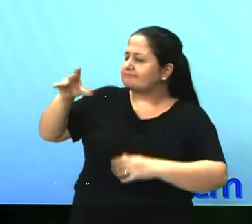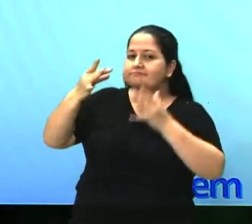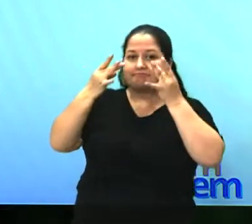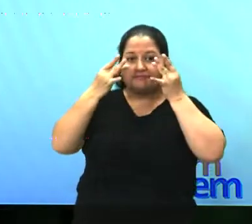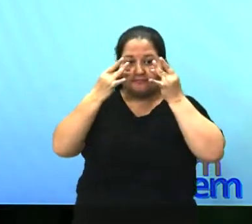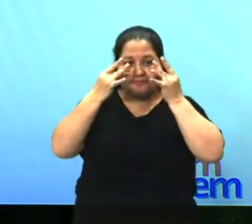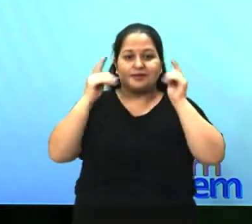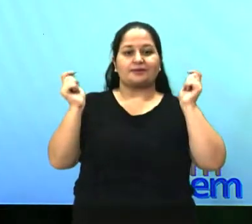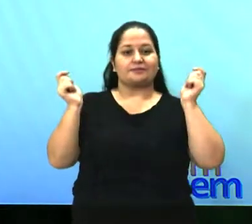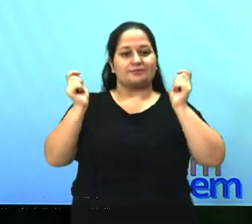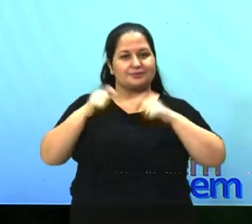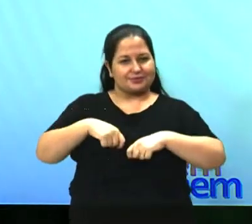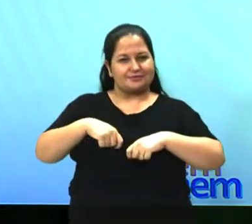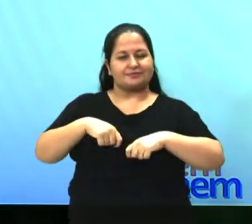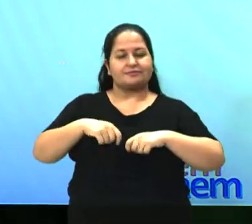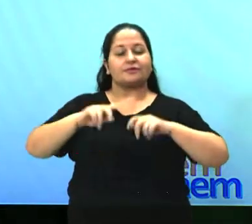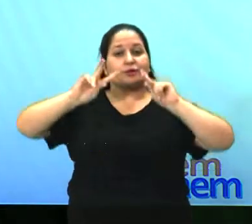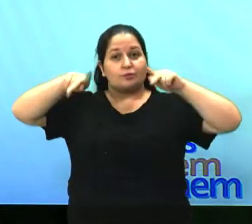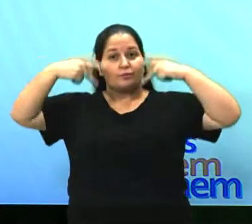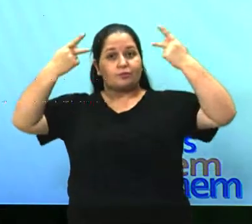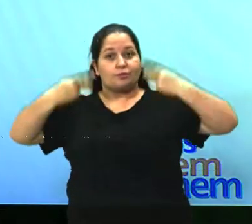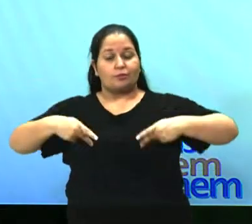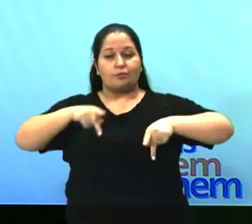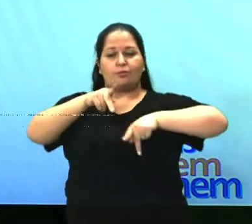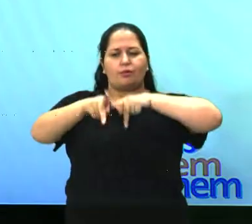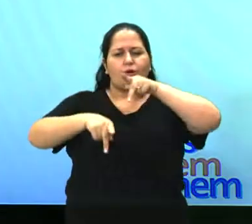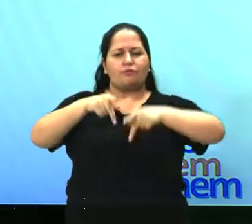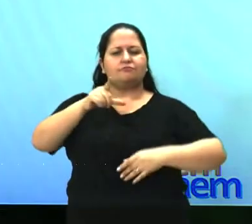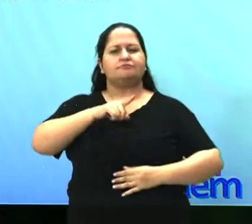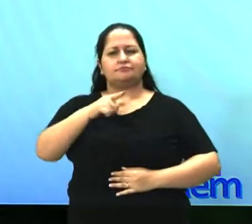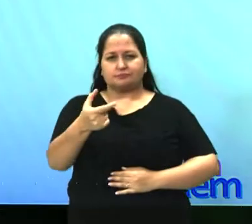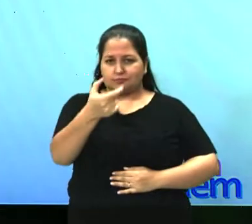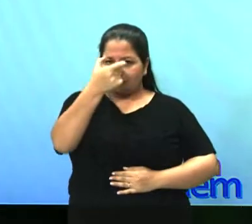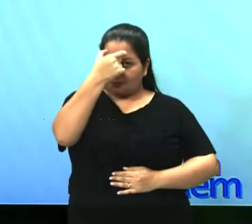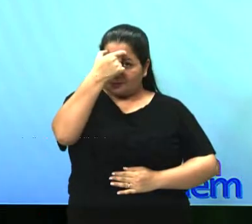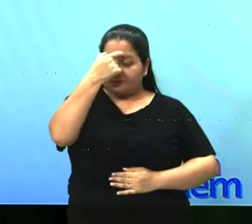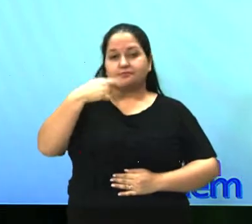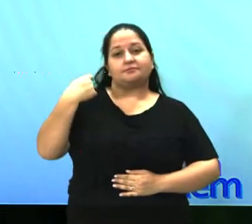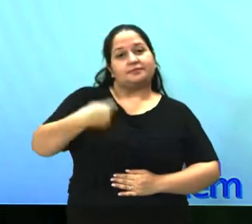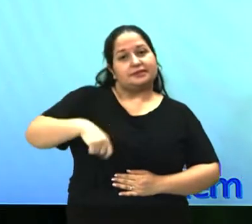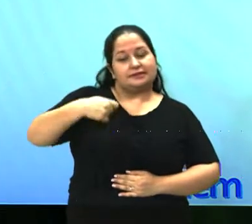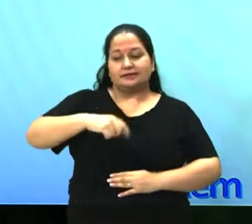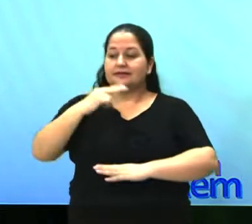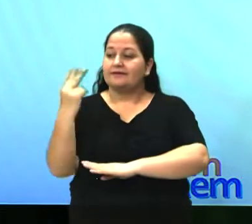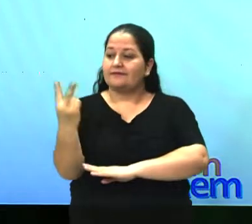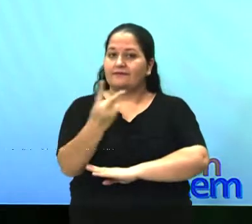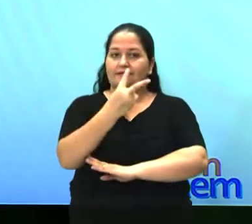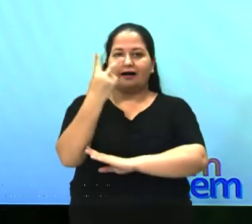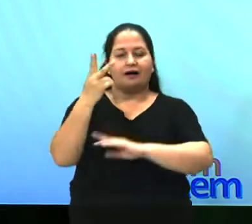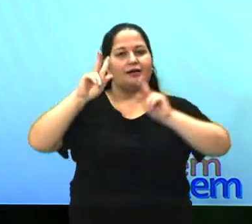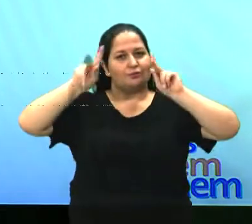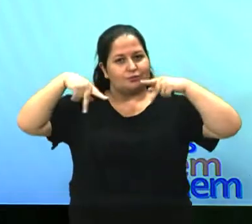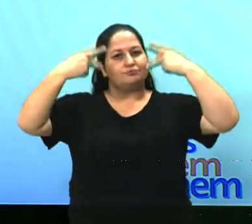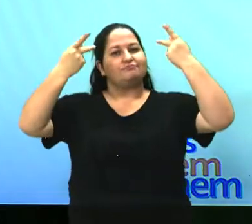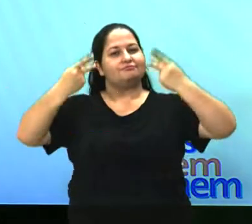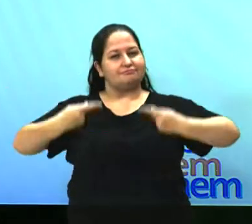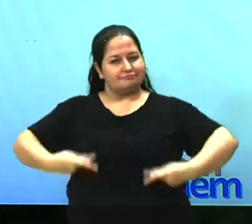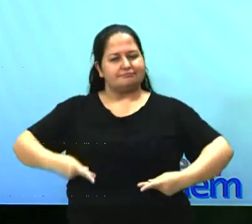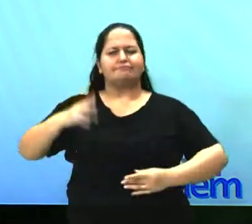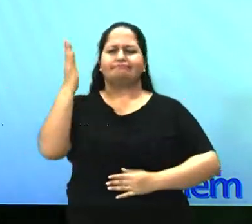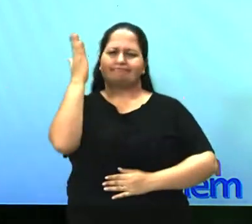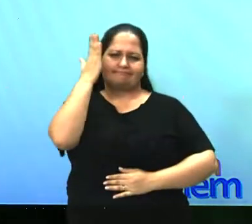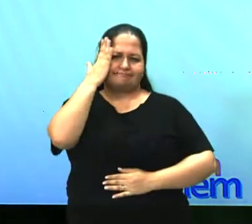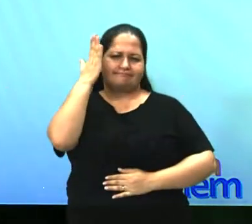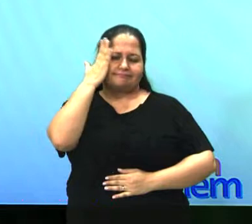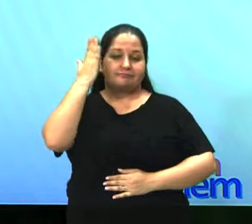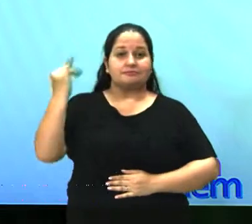A humanidade, cada vez mais consciente da unidade dos valores humanos, as considera um bem comum